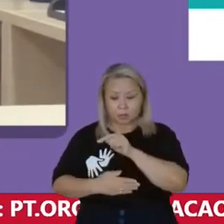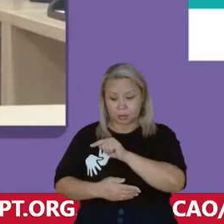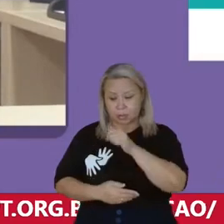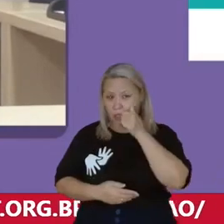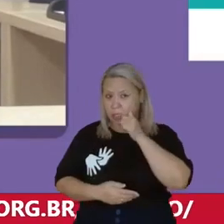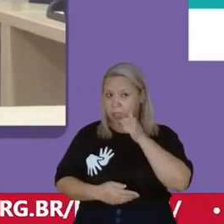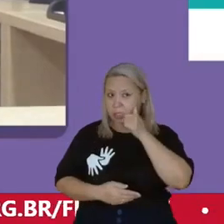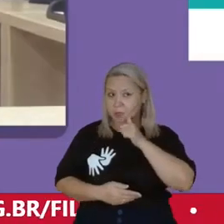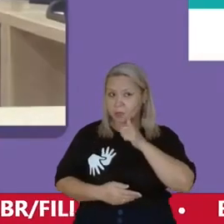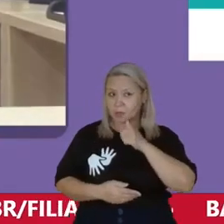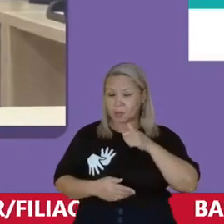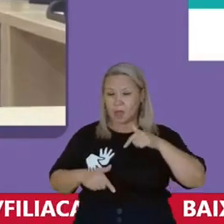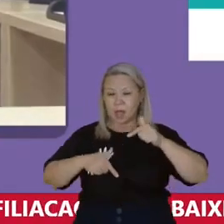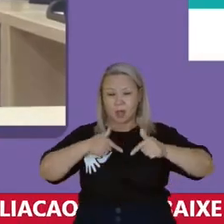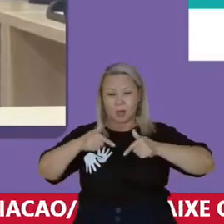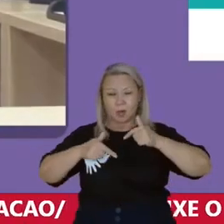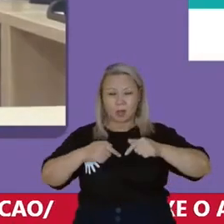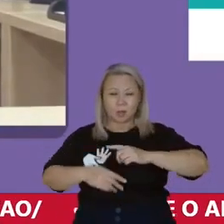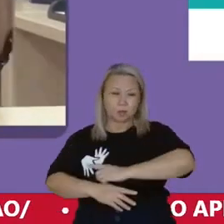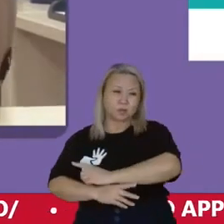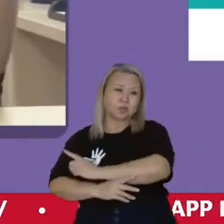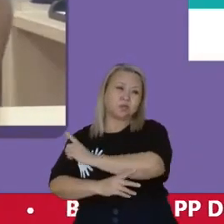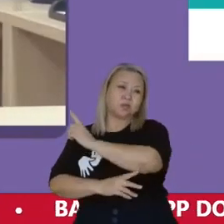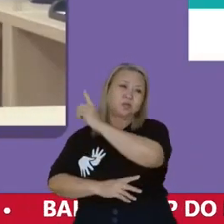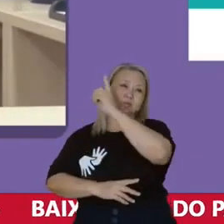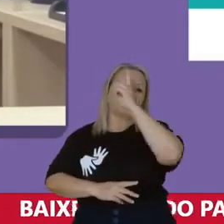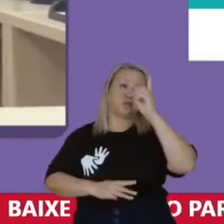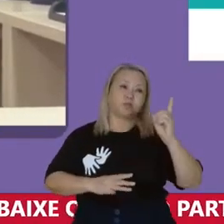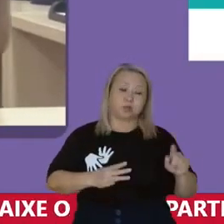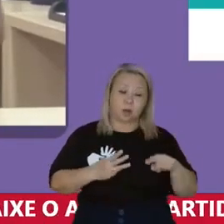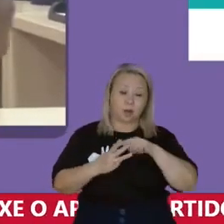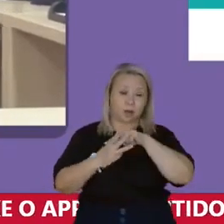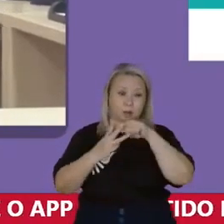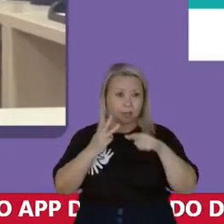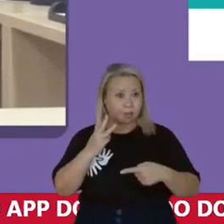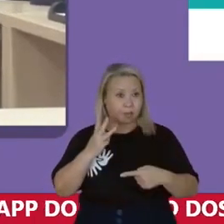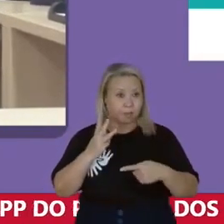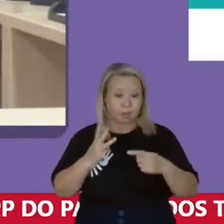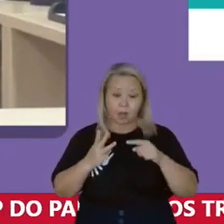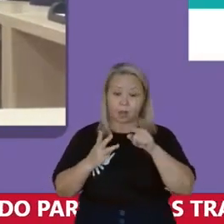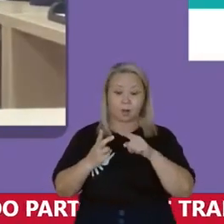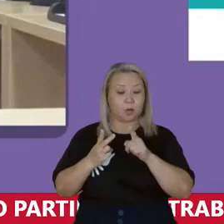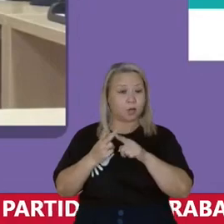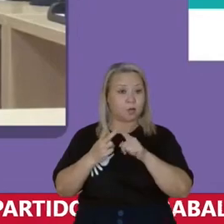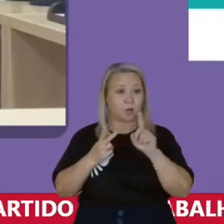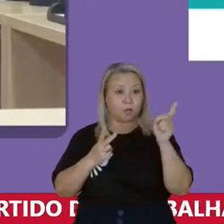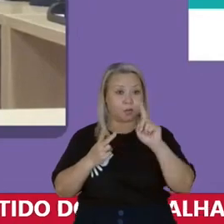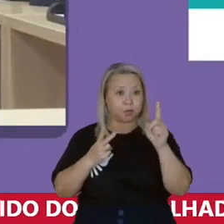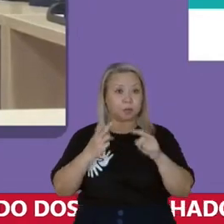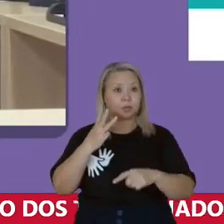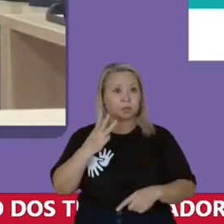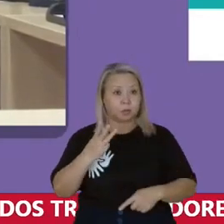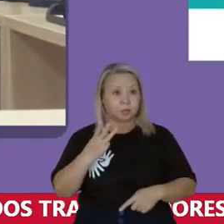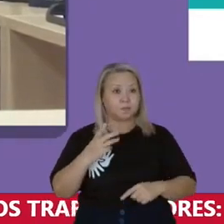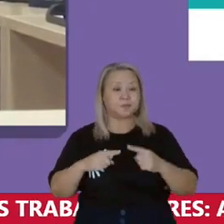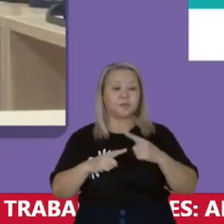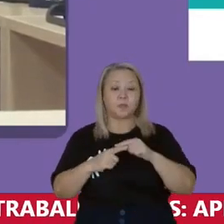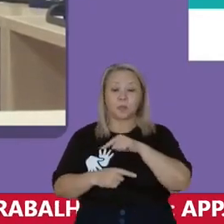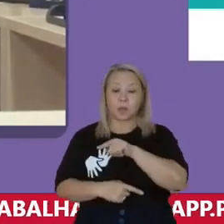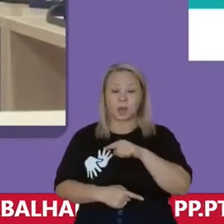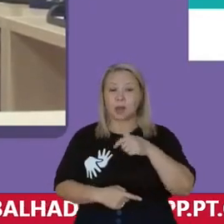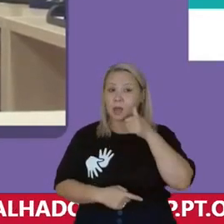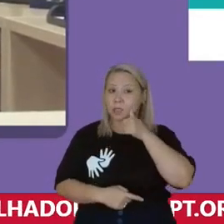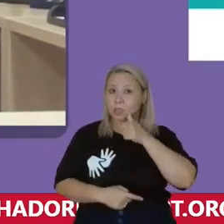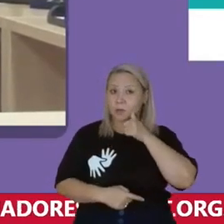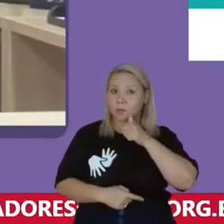mulheres A jornada de trabalho sempre foi tripla Nem mais dupla Tripla Porque essa mulher